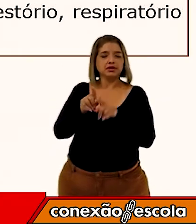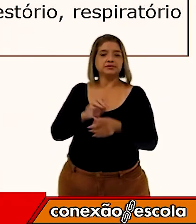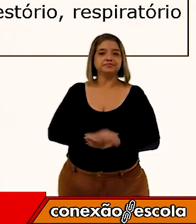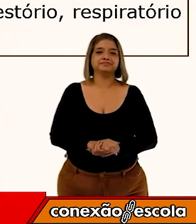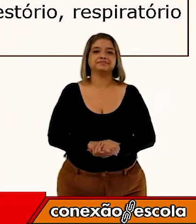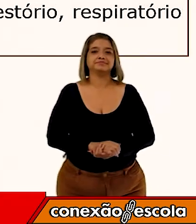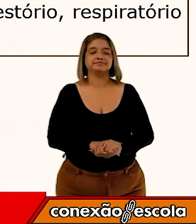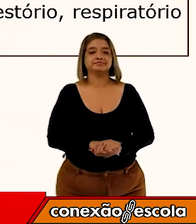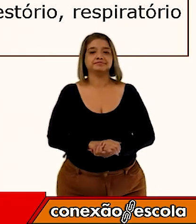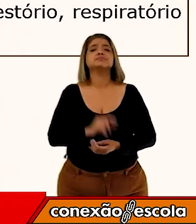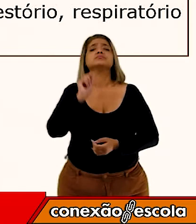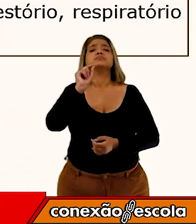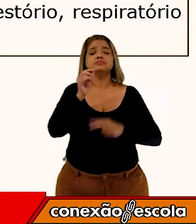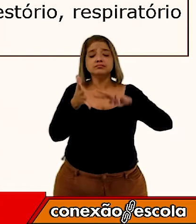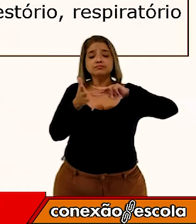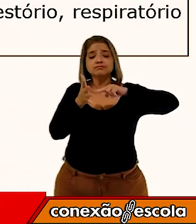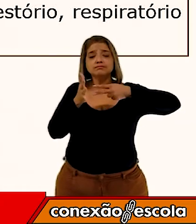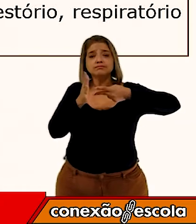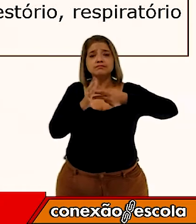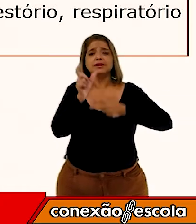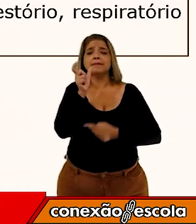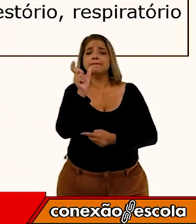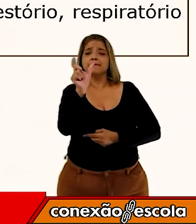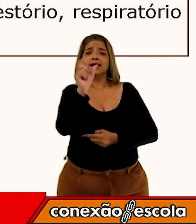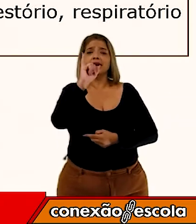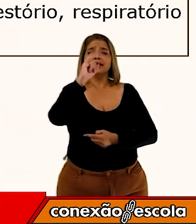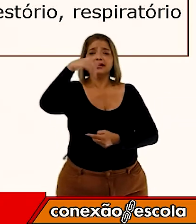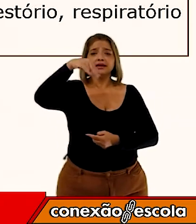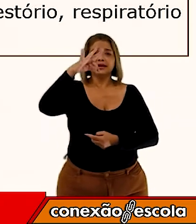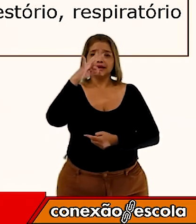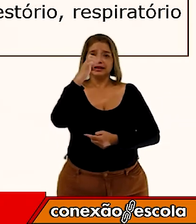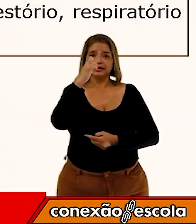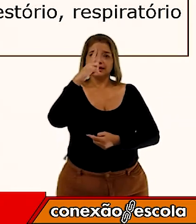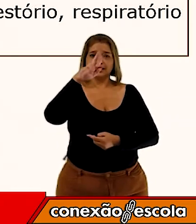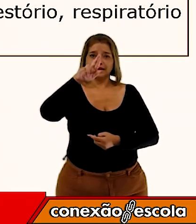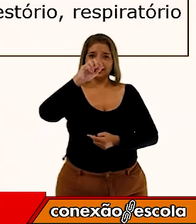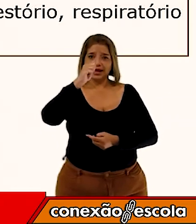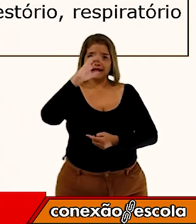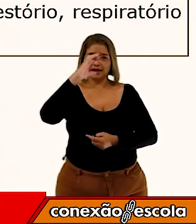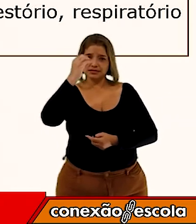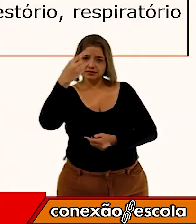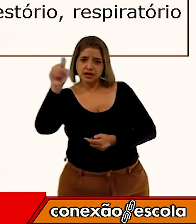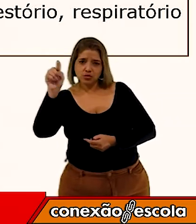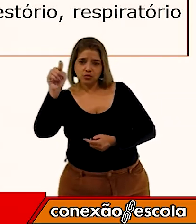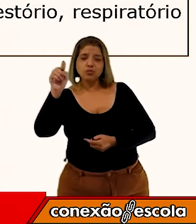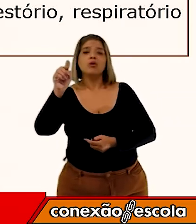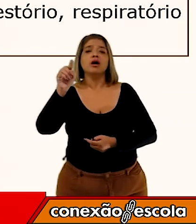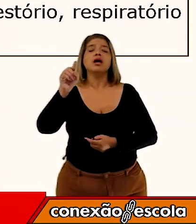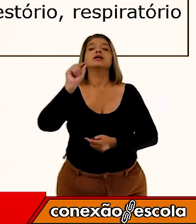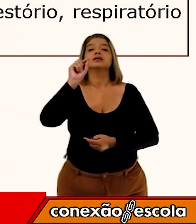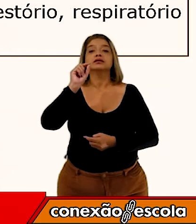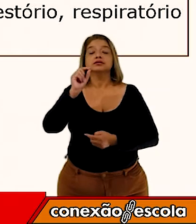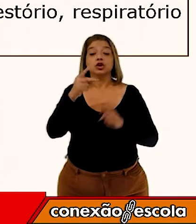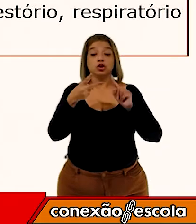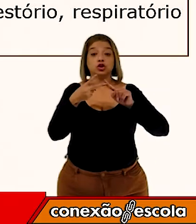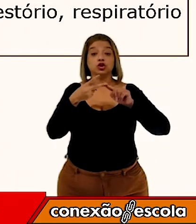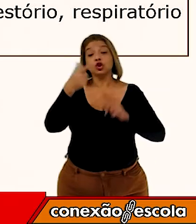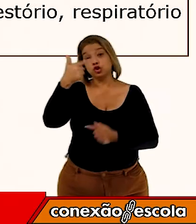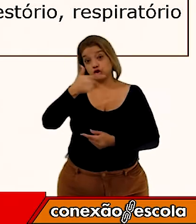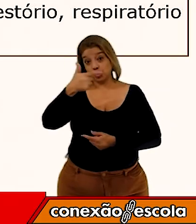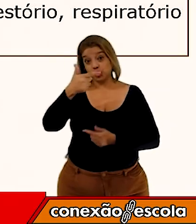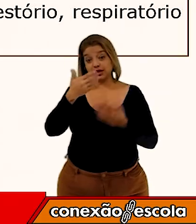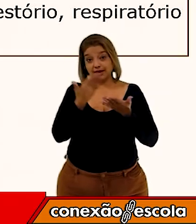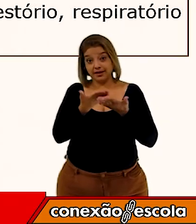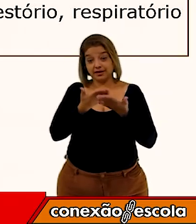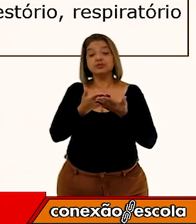significa a palavra integração? Então, questão 2, será